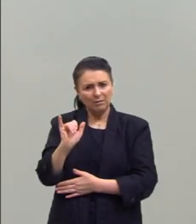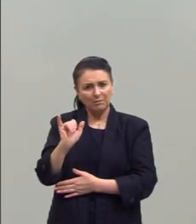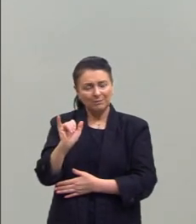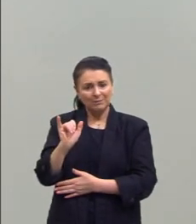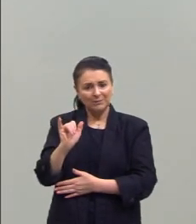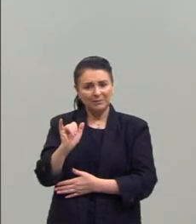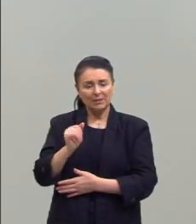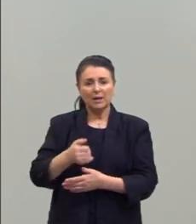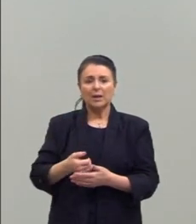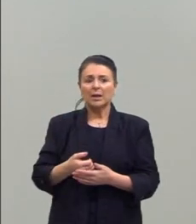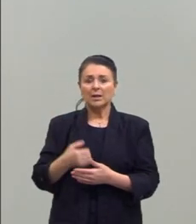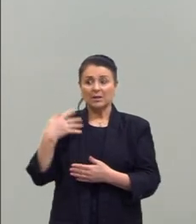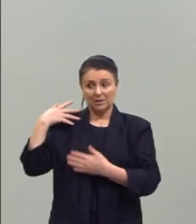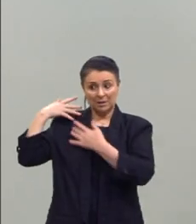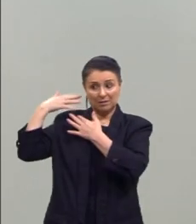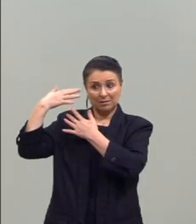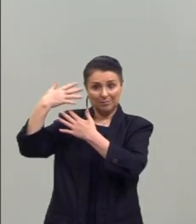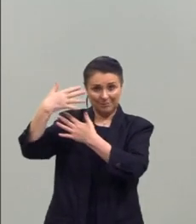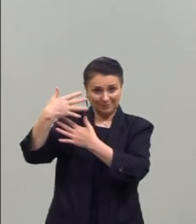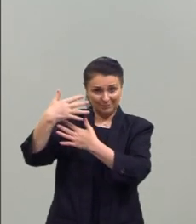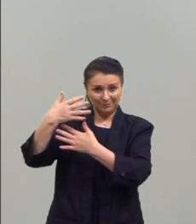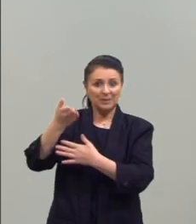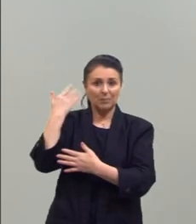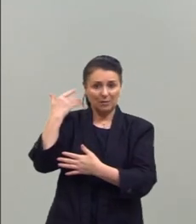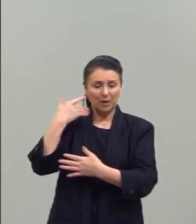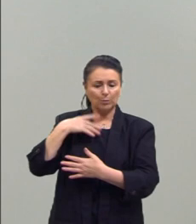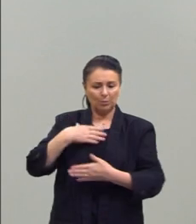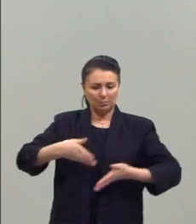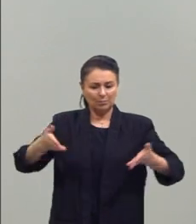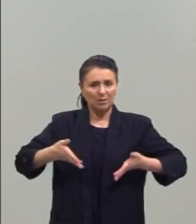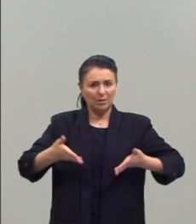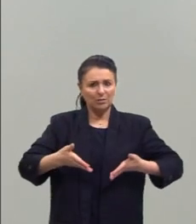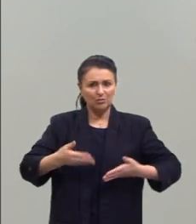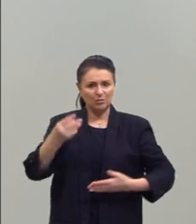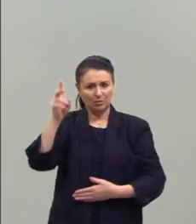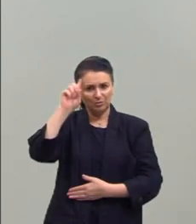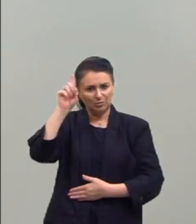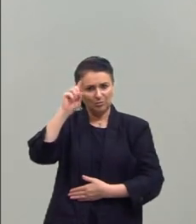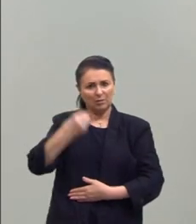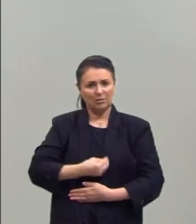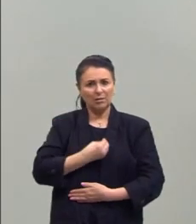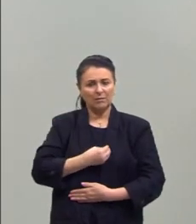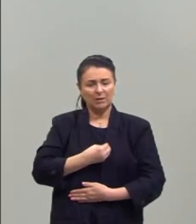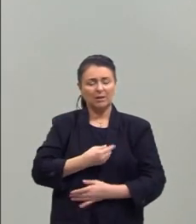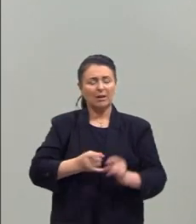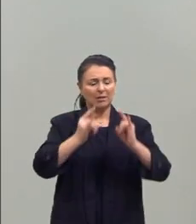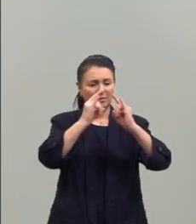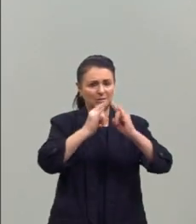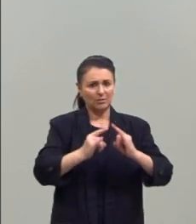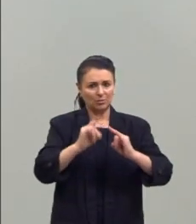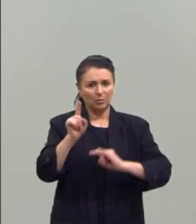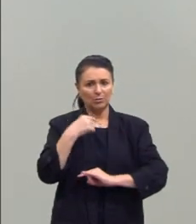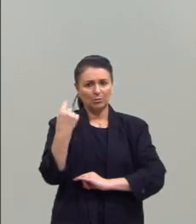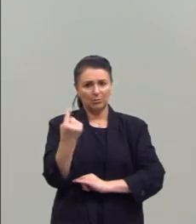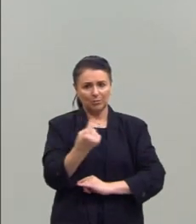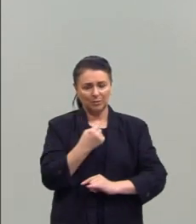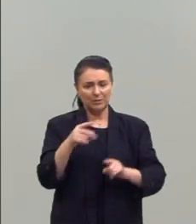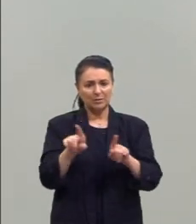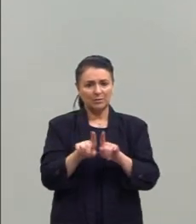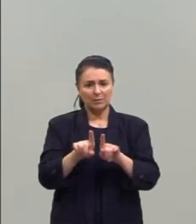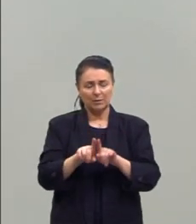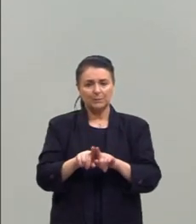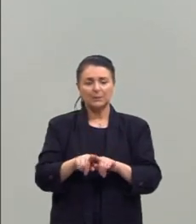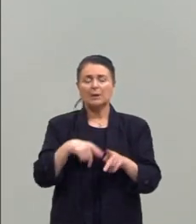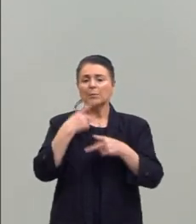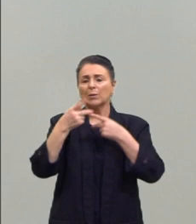infelizmente, ele ainda está presente no nosso cotidiano, nas nossas instituições. E a gente pode falar também um